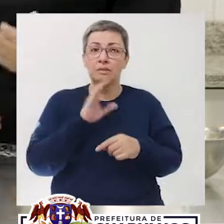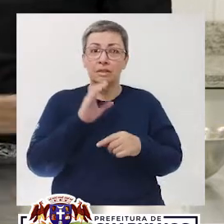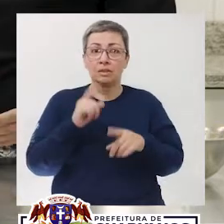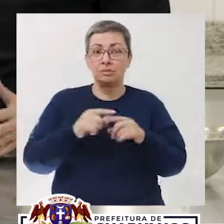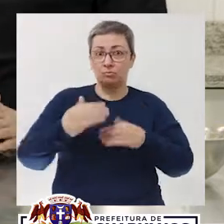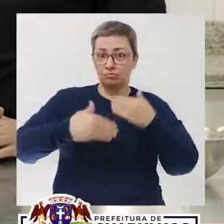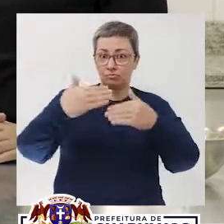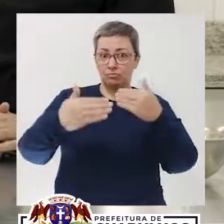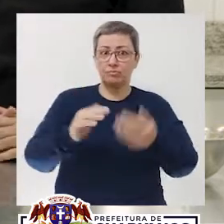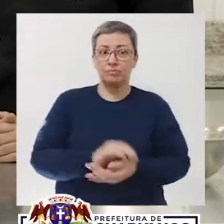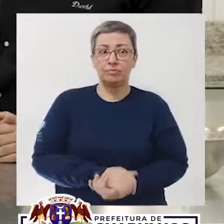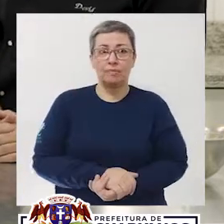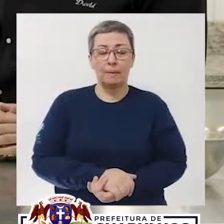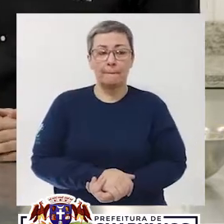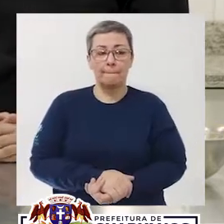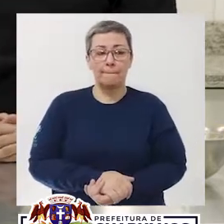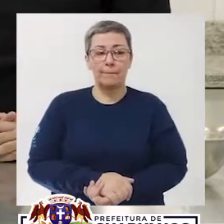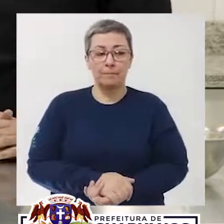pra gente acelerar um pouco esse processo.